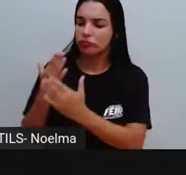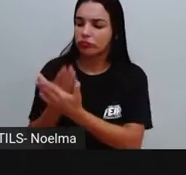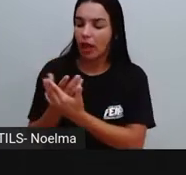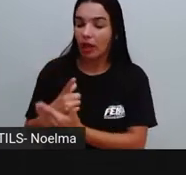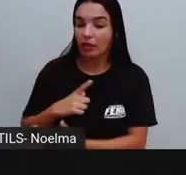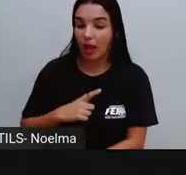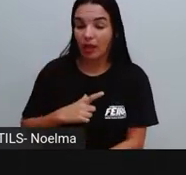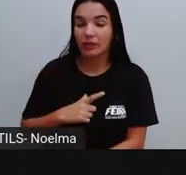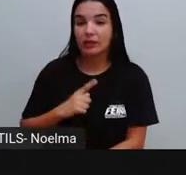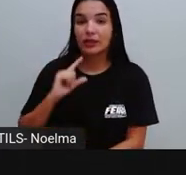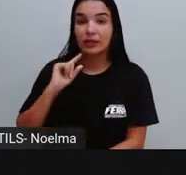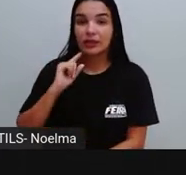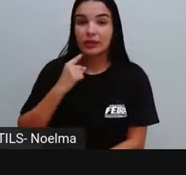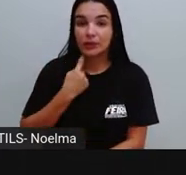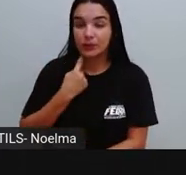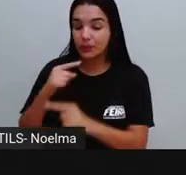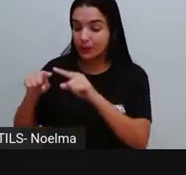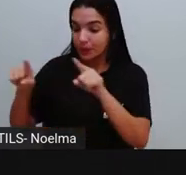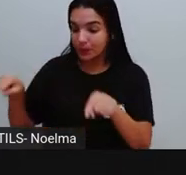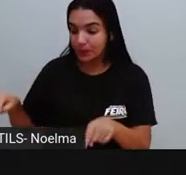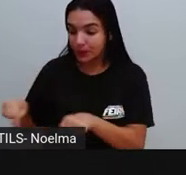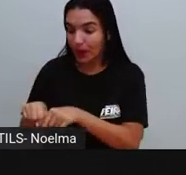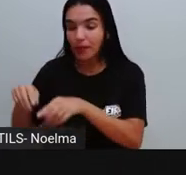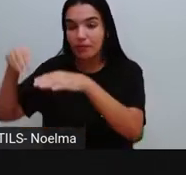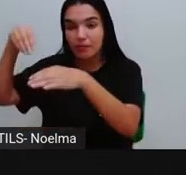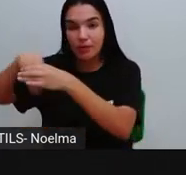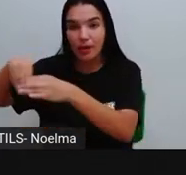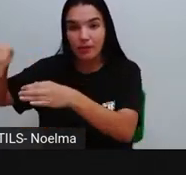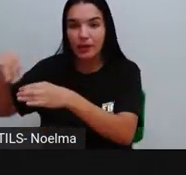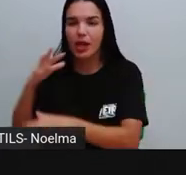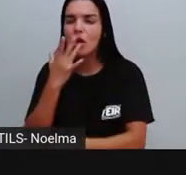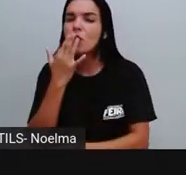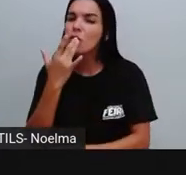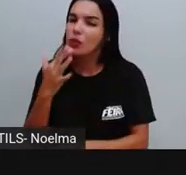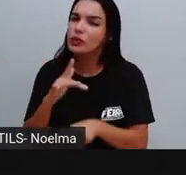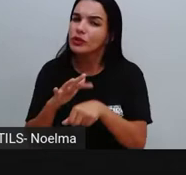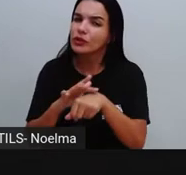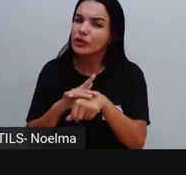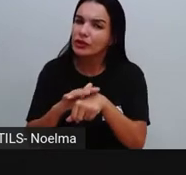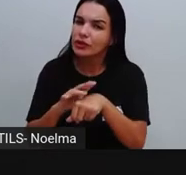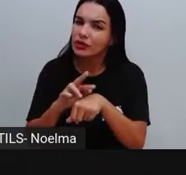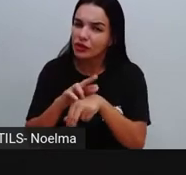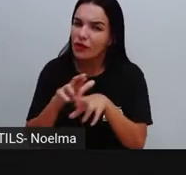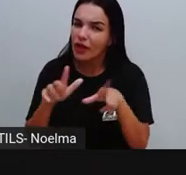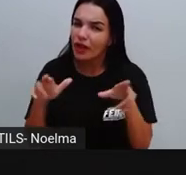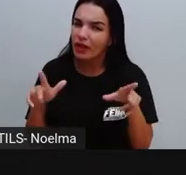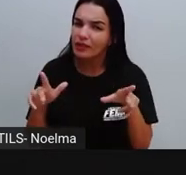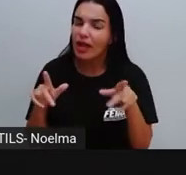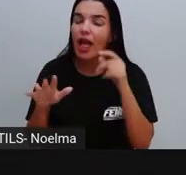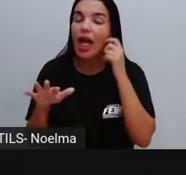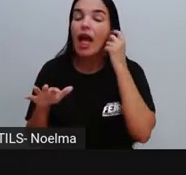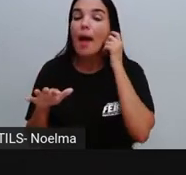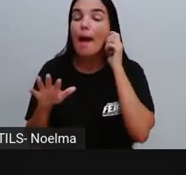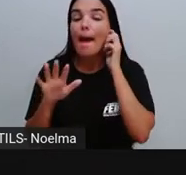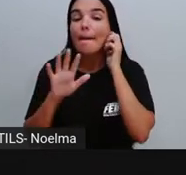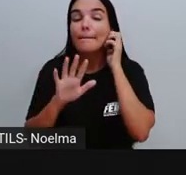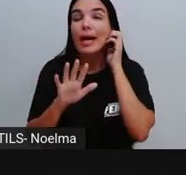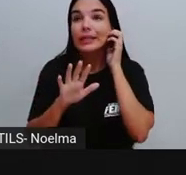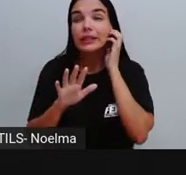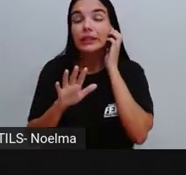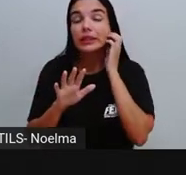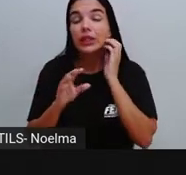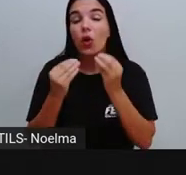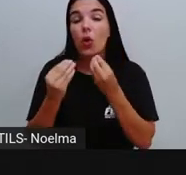lixeiras com cores, né, diferentes aí para fazer a coleta seletiva. Ou, Pró, como é que eu posso